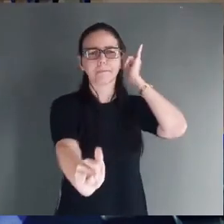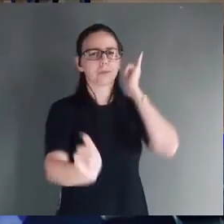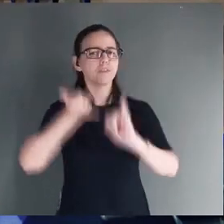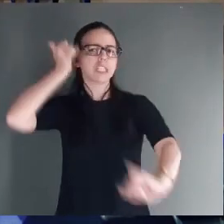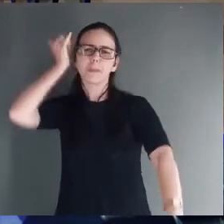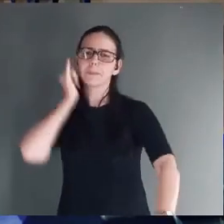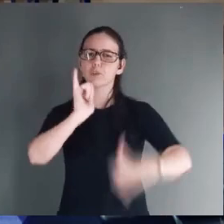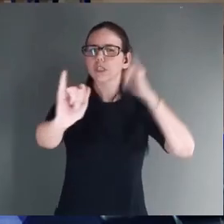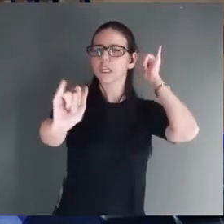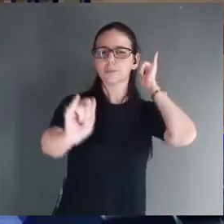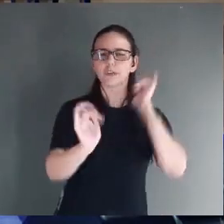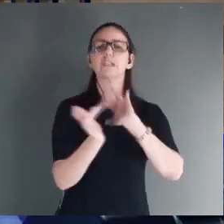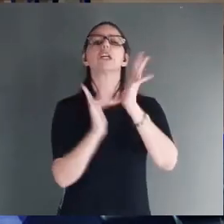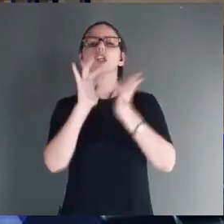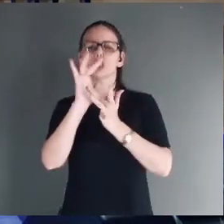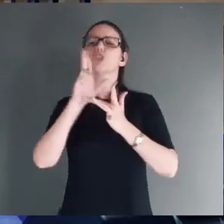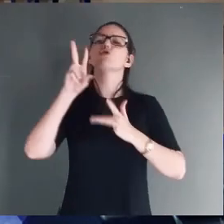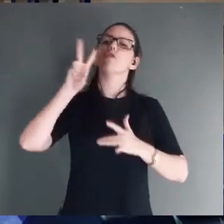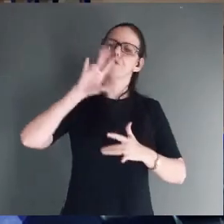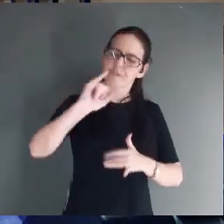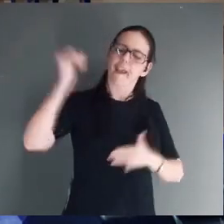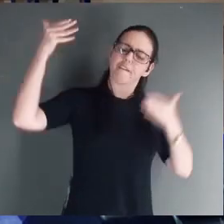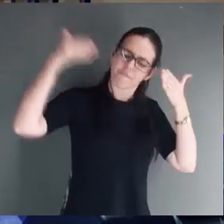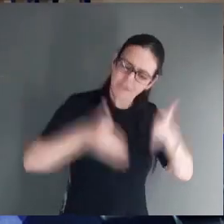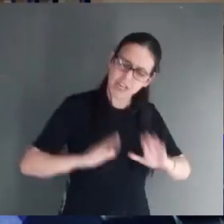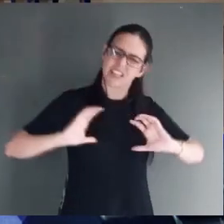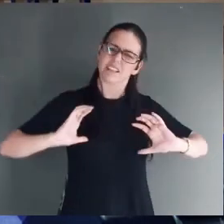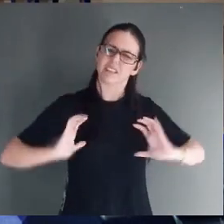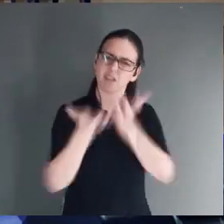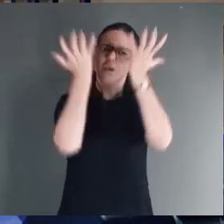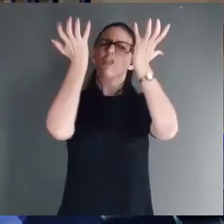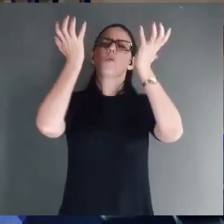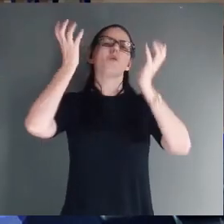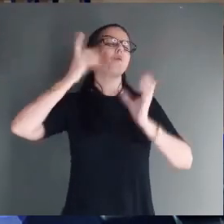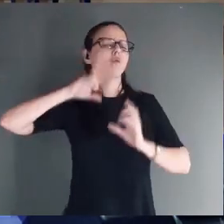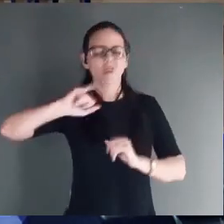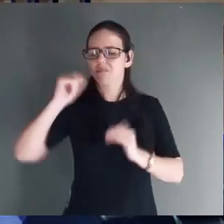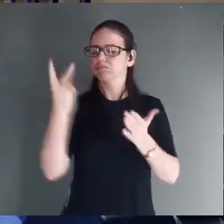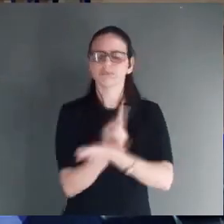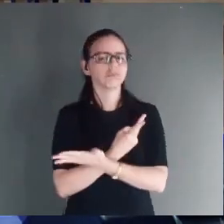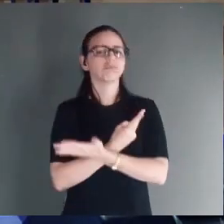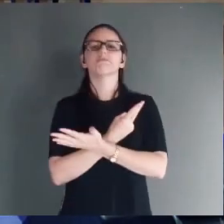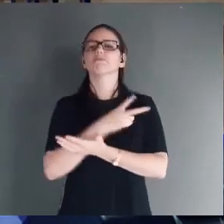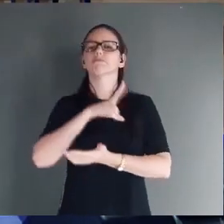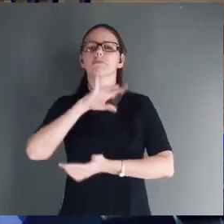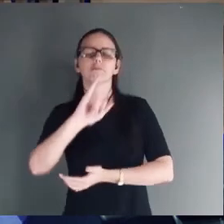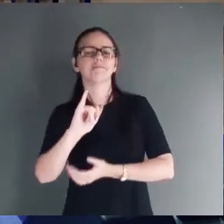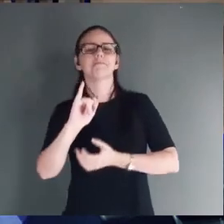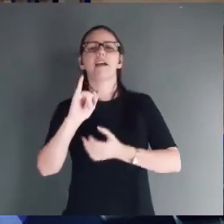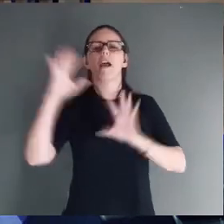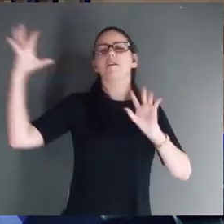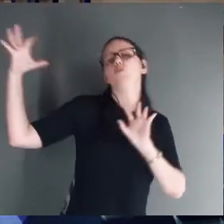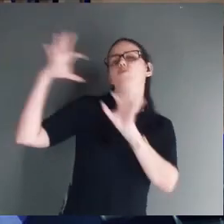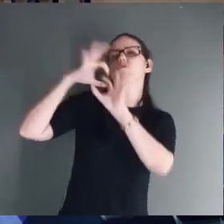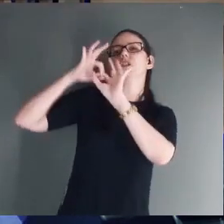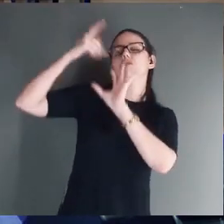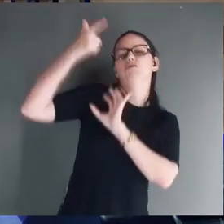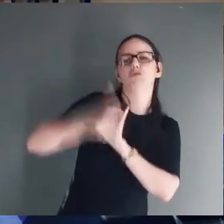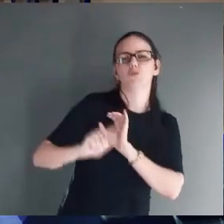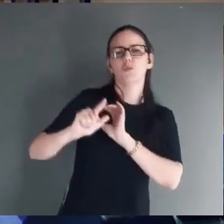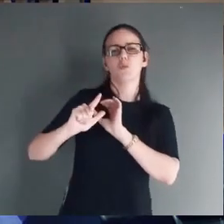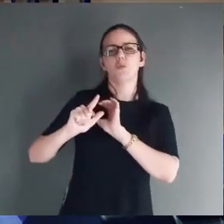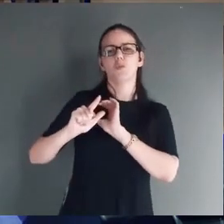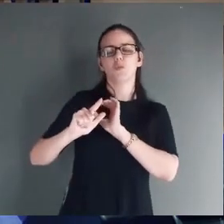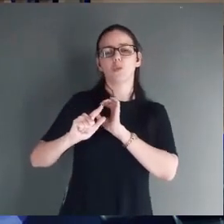respeito do Messias. Aquele que viria, fazer o caminho de volta para Deus. Caminho esse que foi,